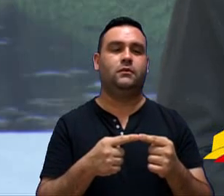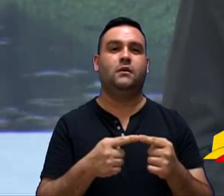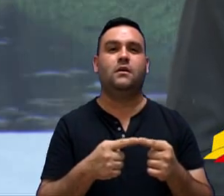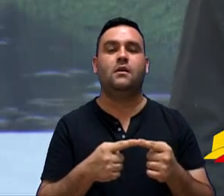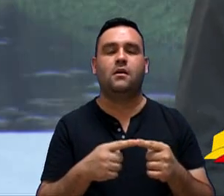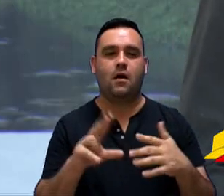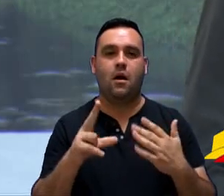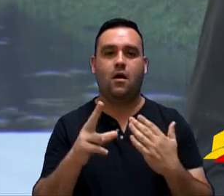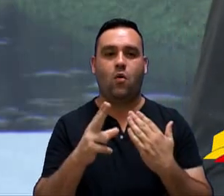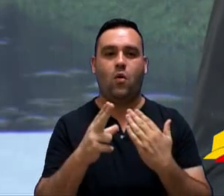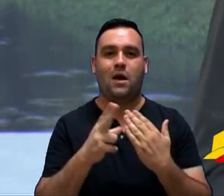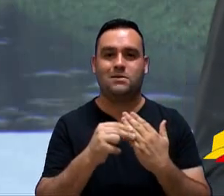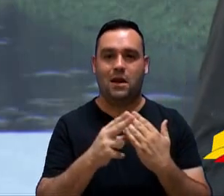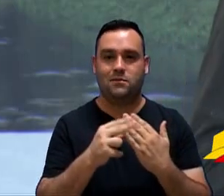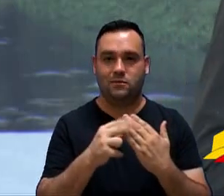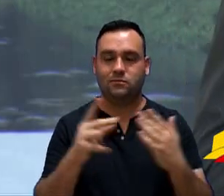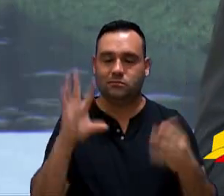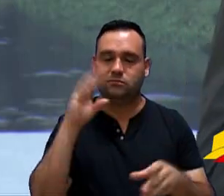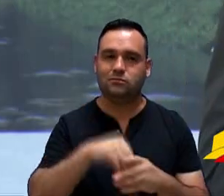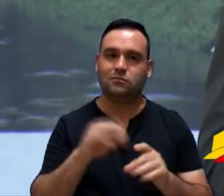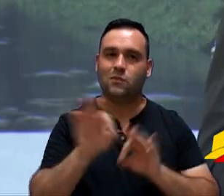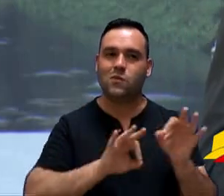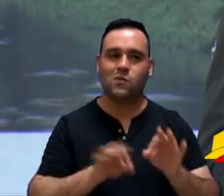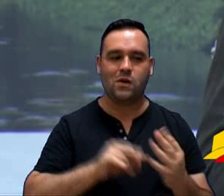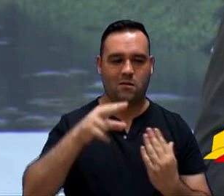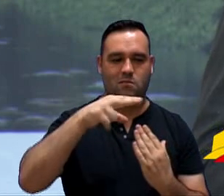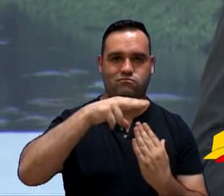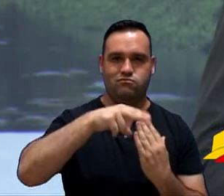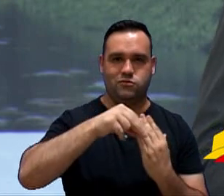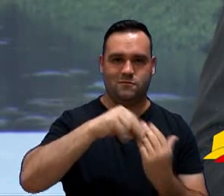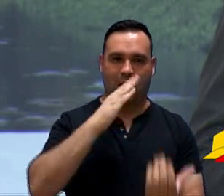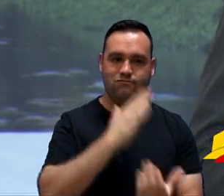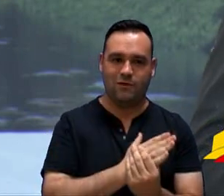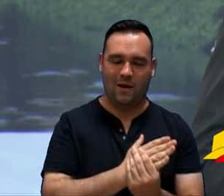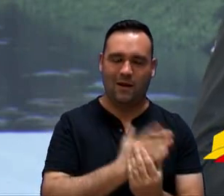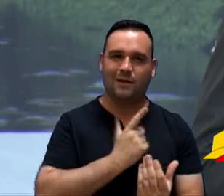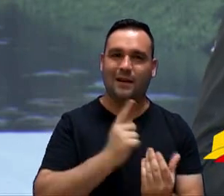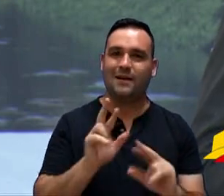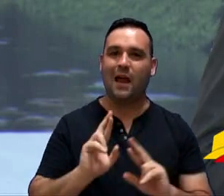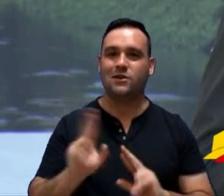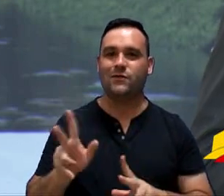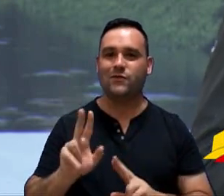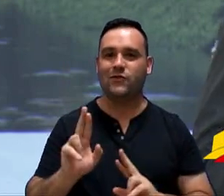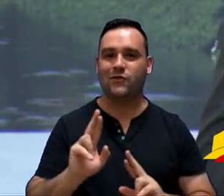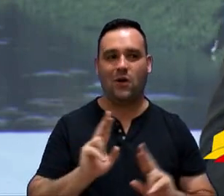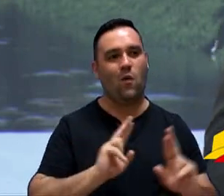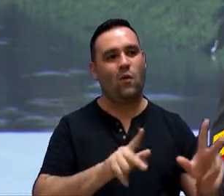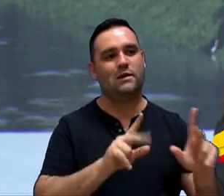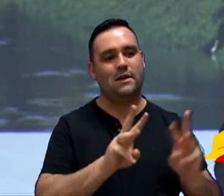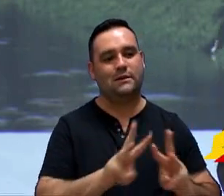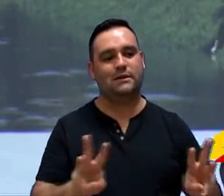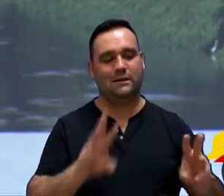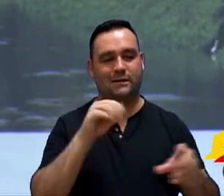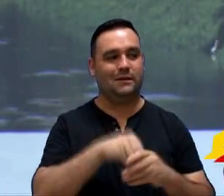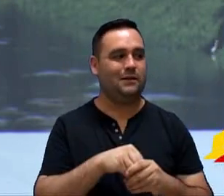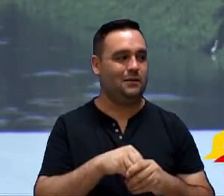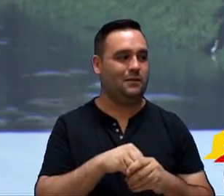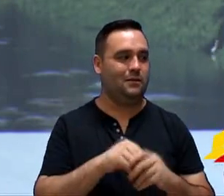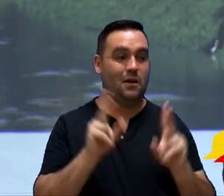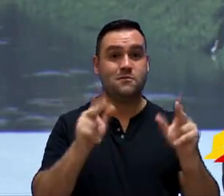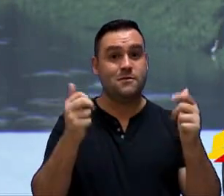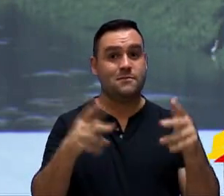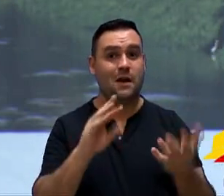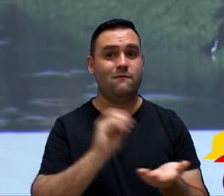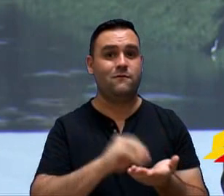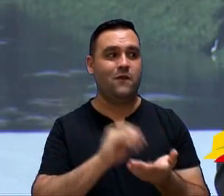Os anexos que estão no projeto, no encartado, que são diferentes dos que estão no site lá, no site, como eu